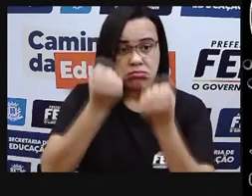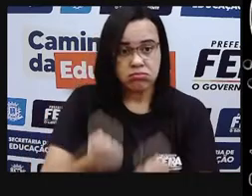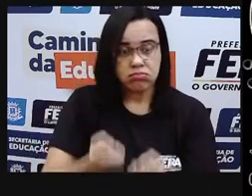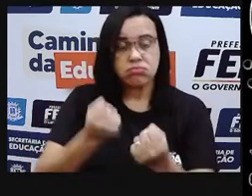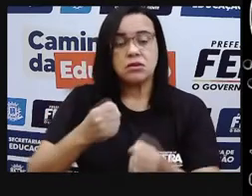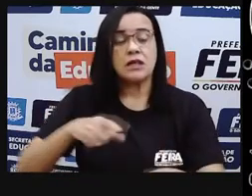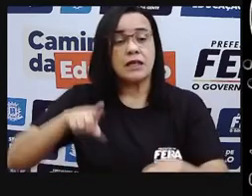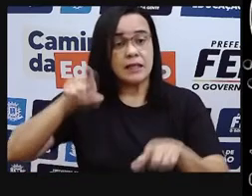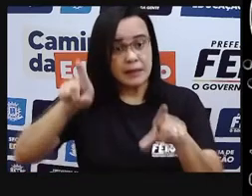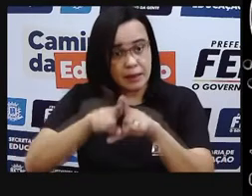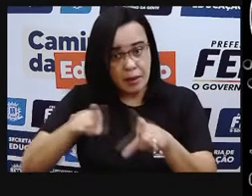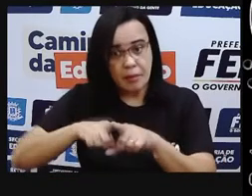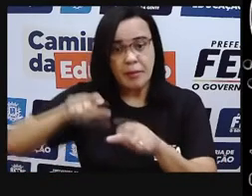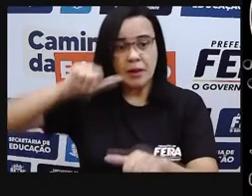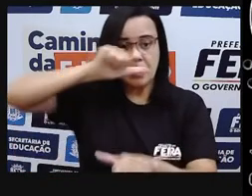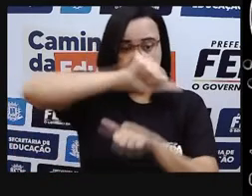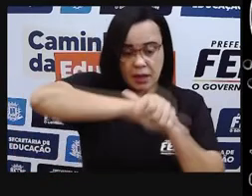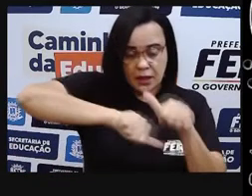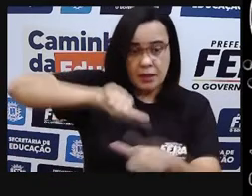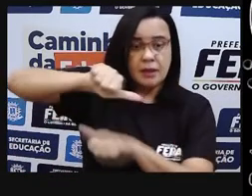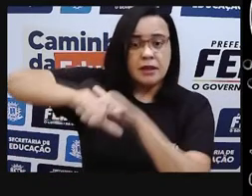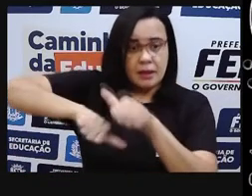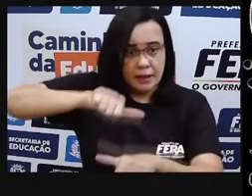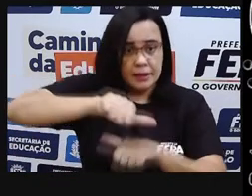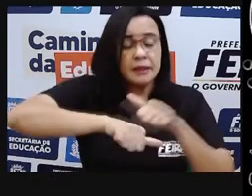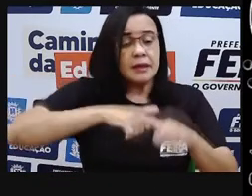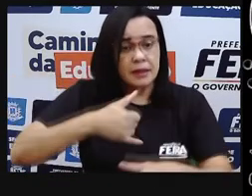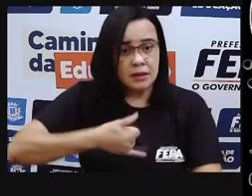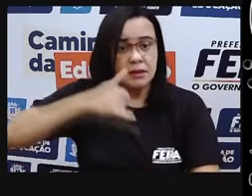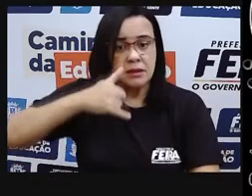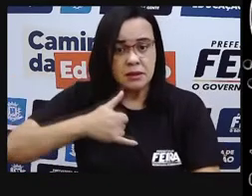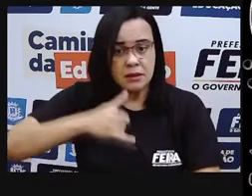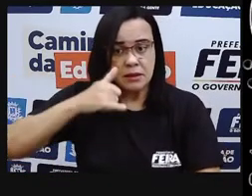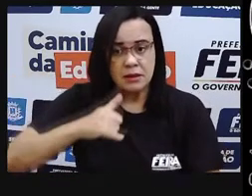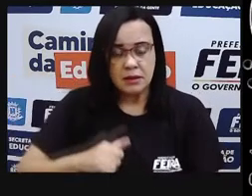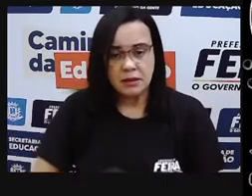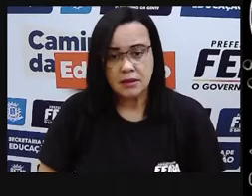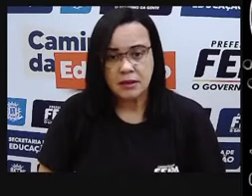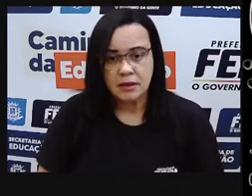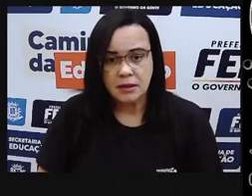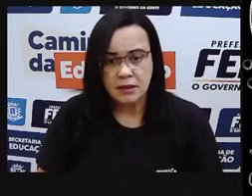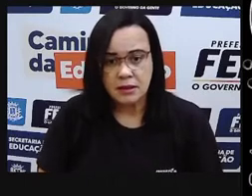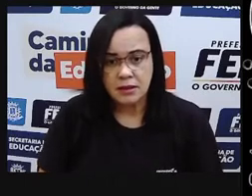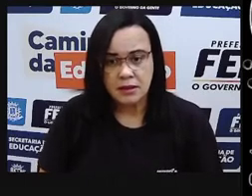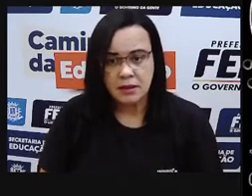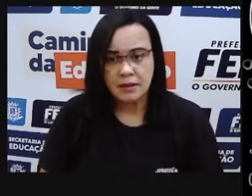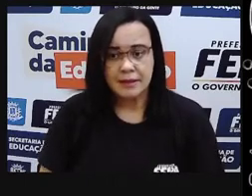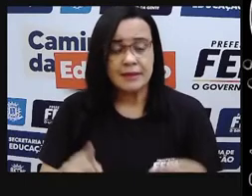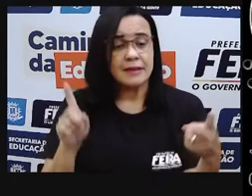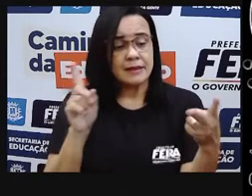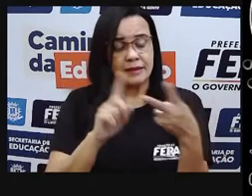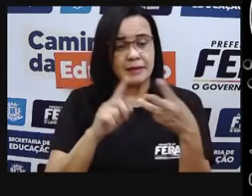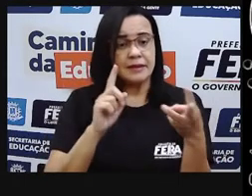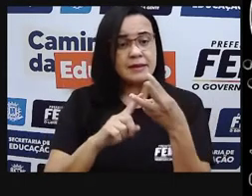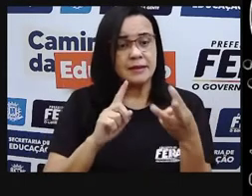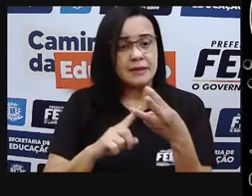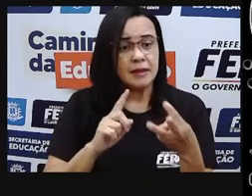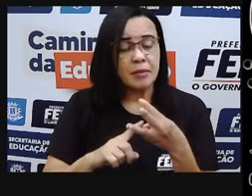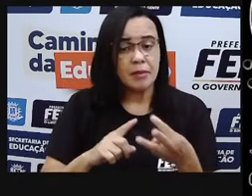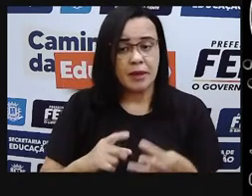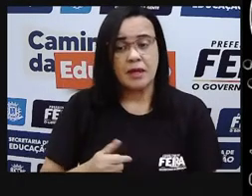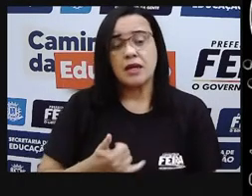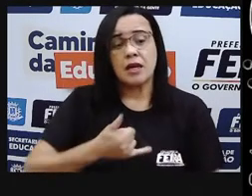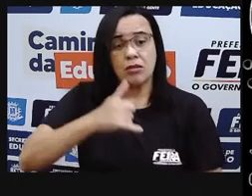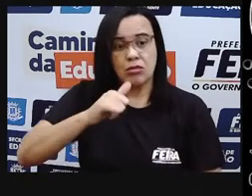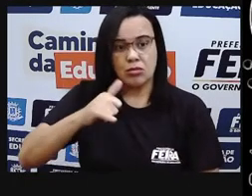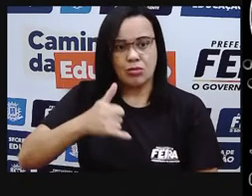gerar um movimento, por exemplo. A gente tem a energia térmica, né, a energia sonora, a energia elétrica, que